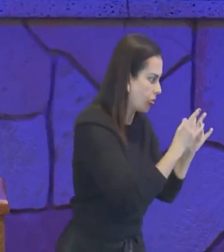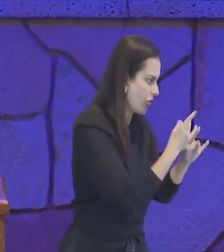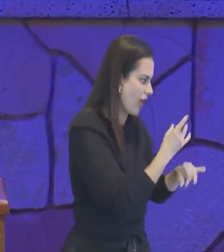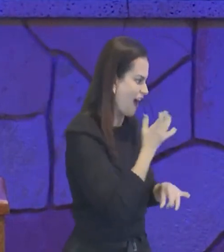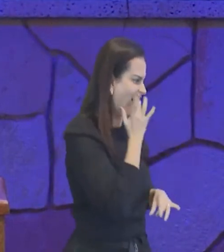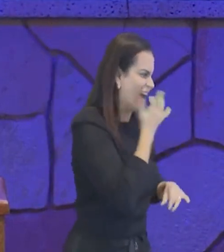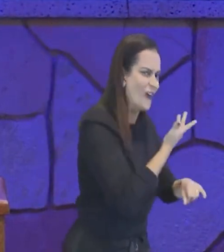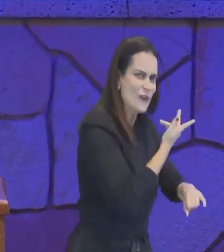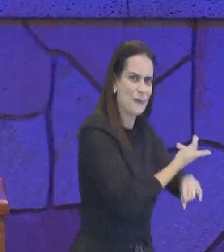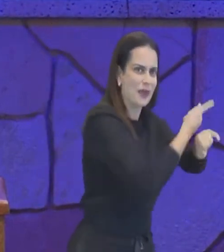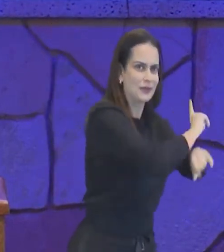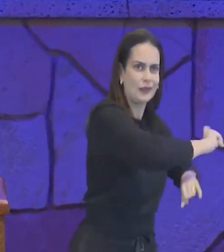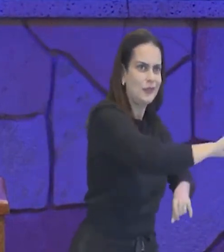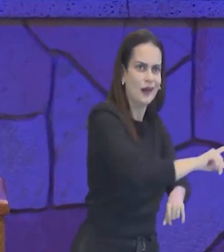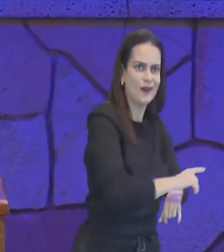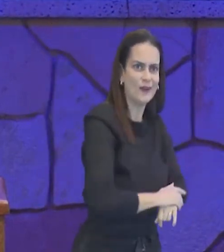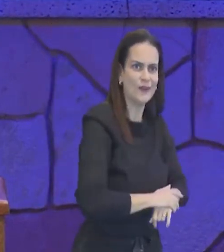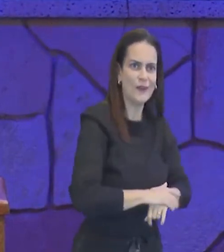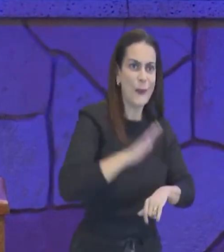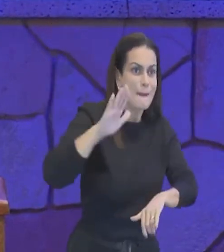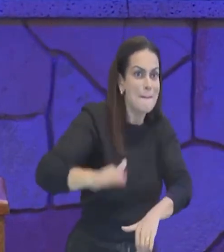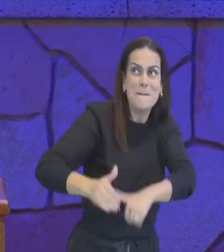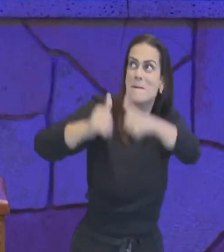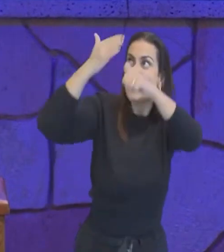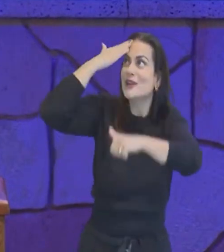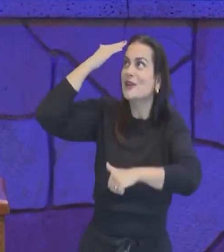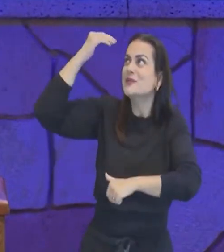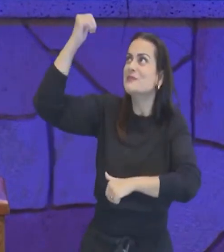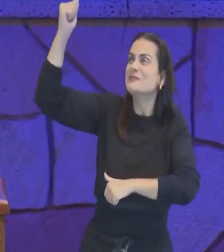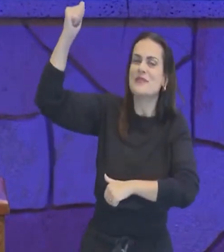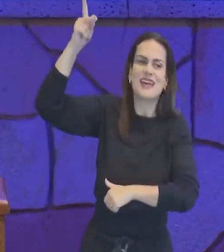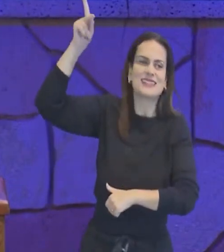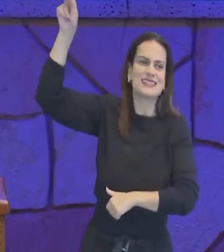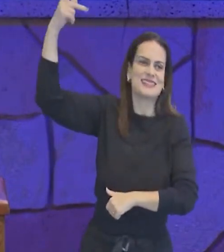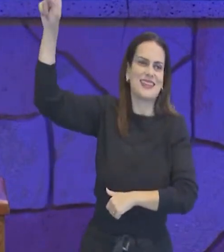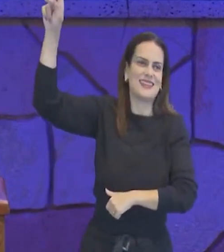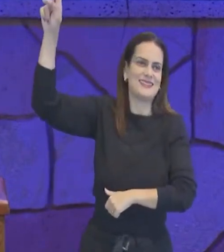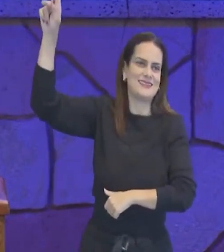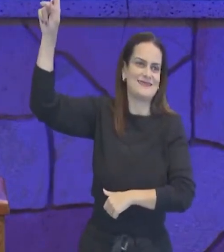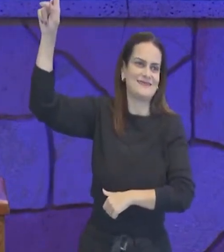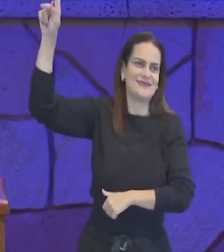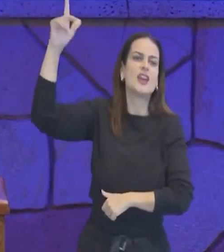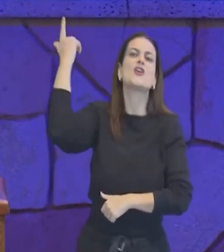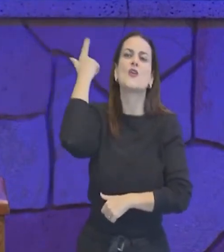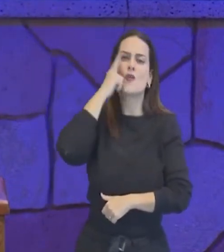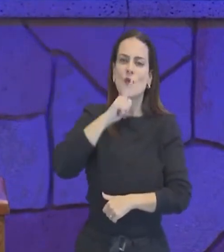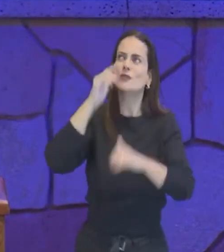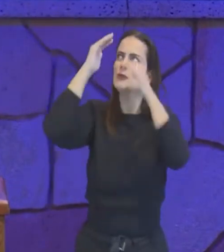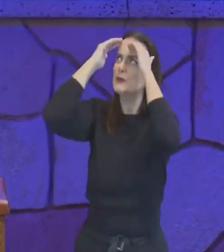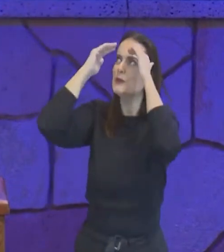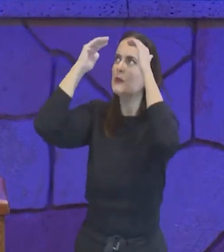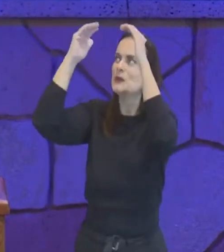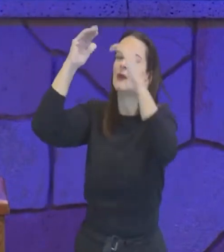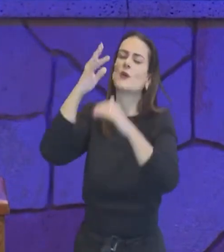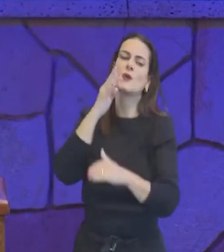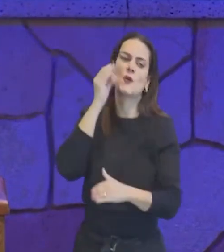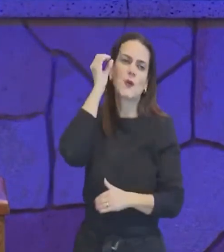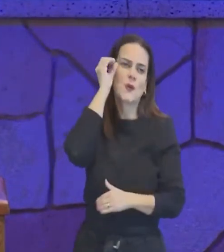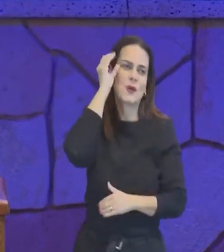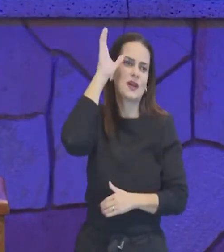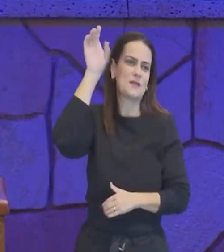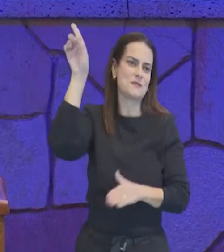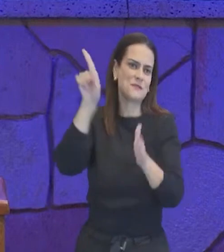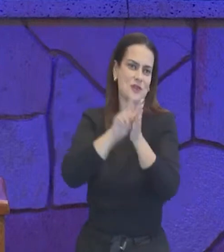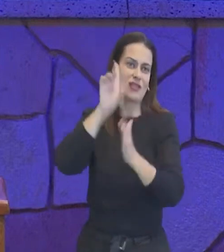então entenderás o temor do Senhor, e acharás o conhecimento de Deus, o conhecimento de Deus, está no próprio Deus, e no